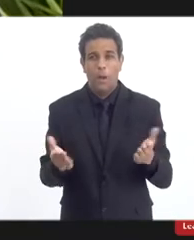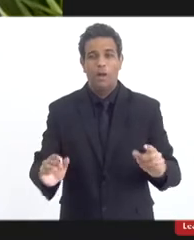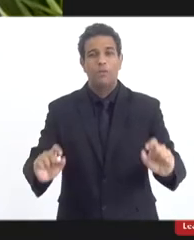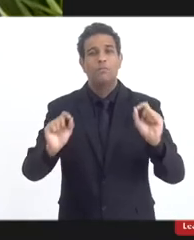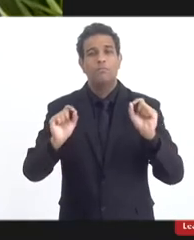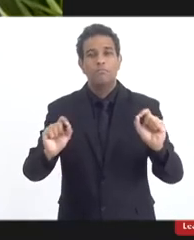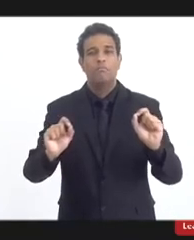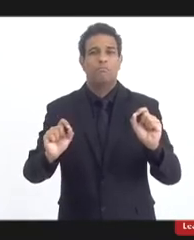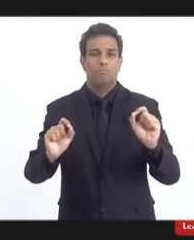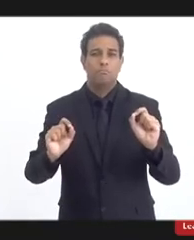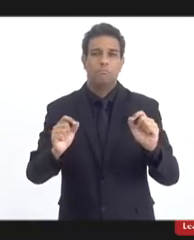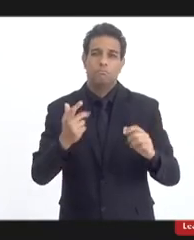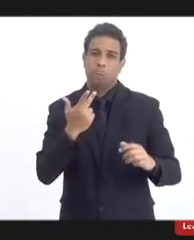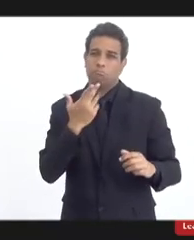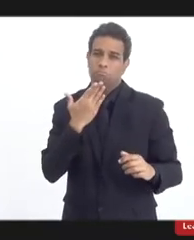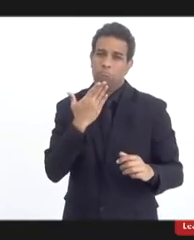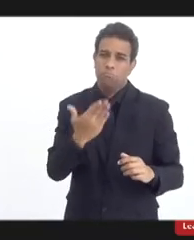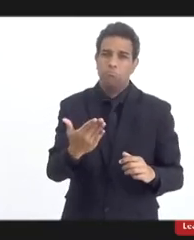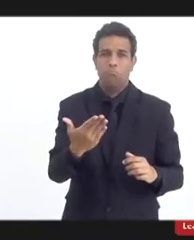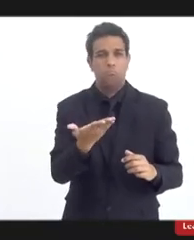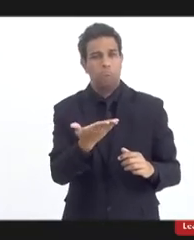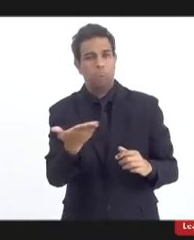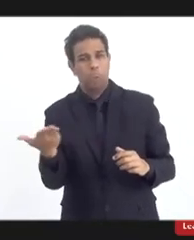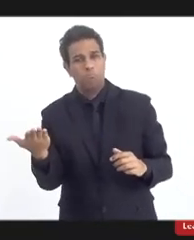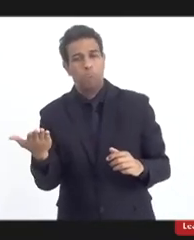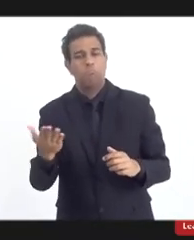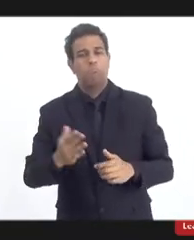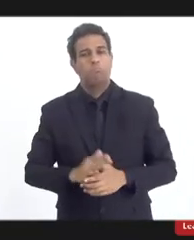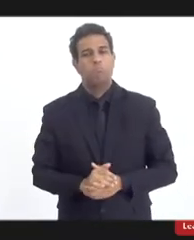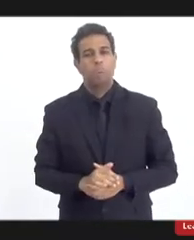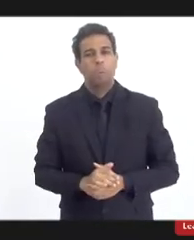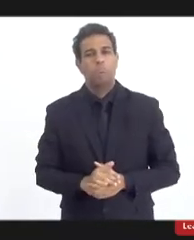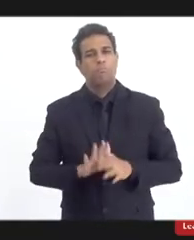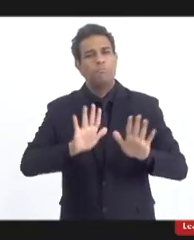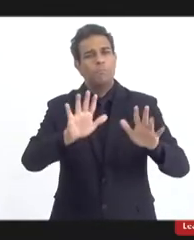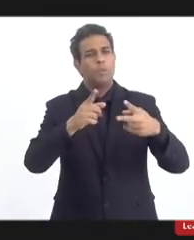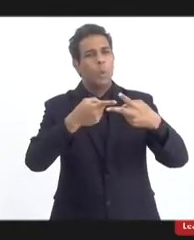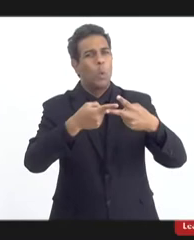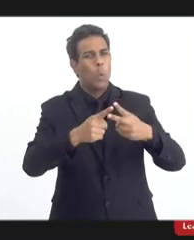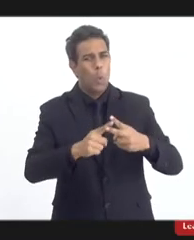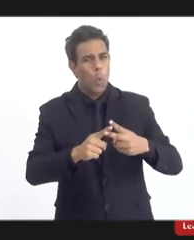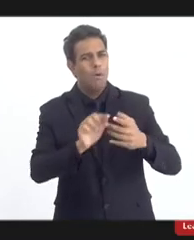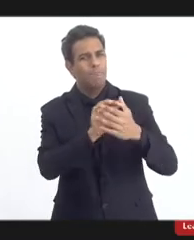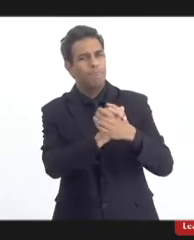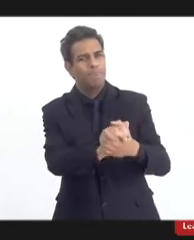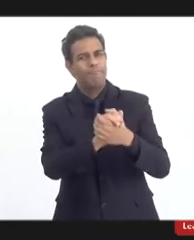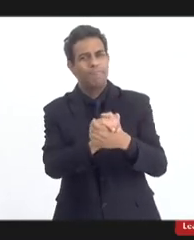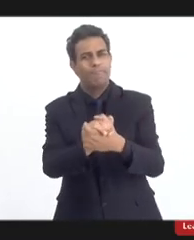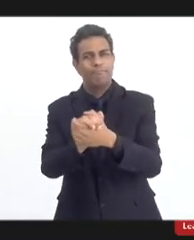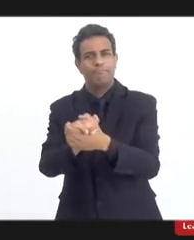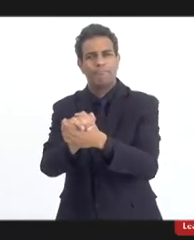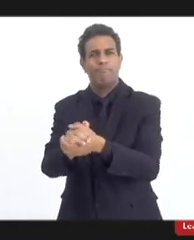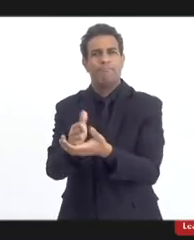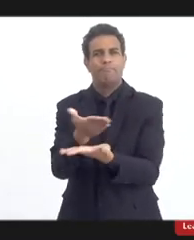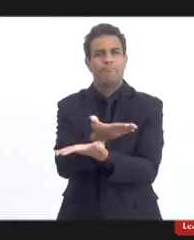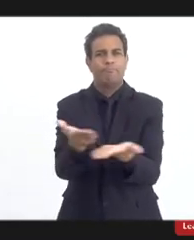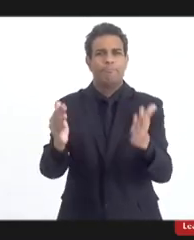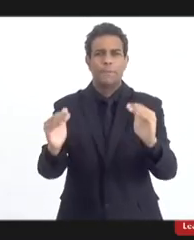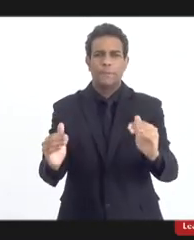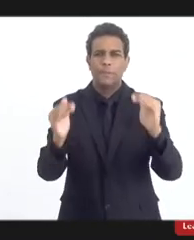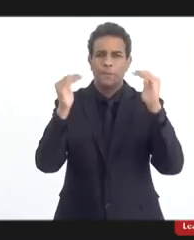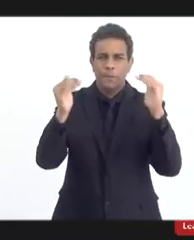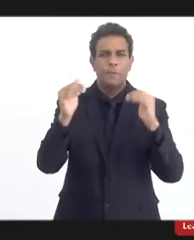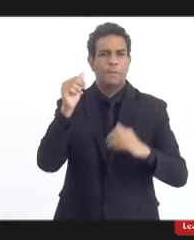me permitam também fazer uma correção aqui, quero cumprimentar todas as sacerdotisas